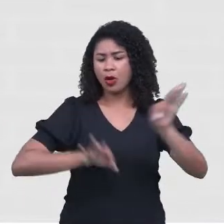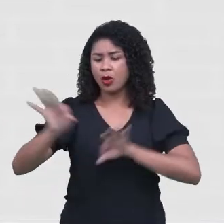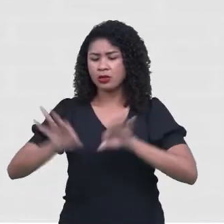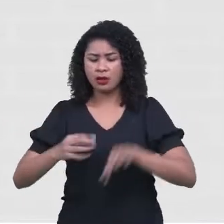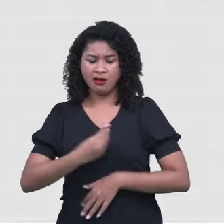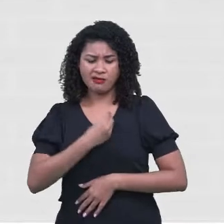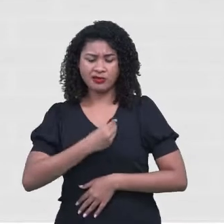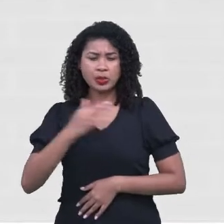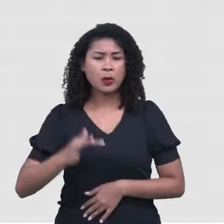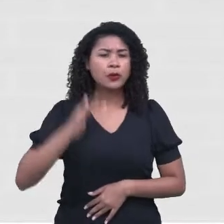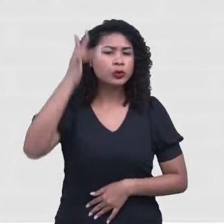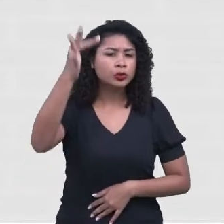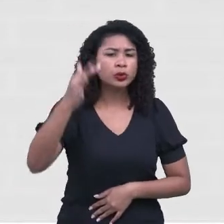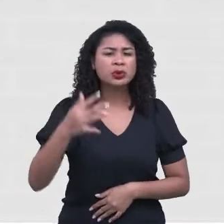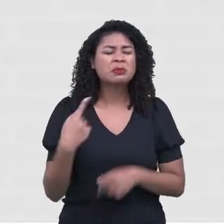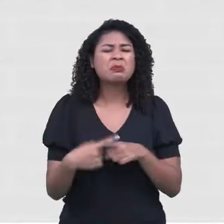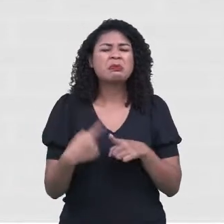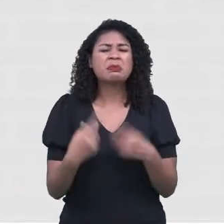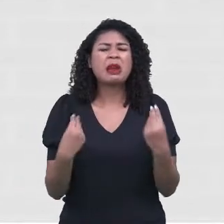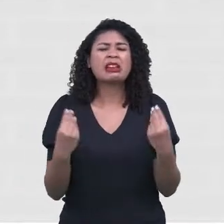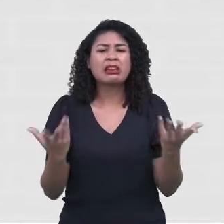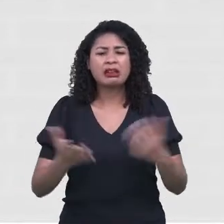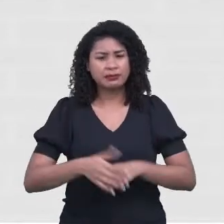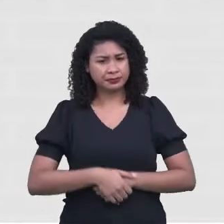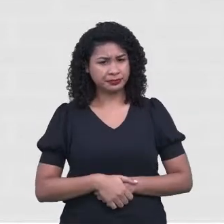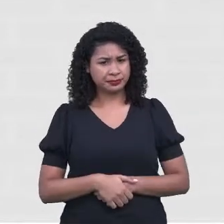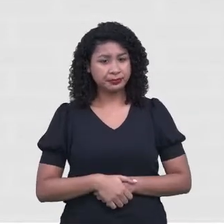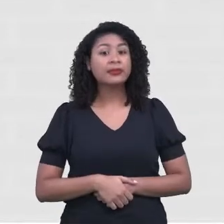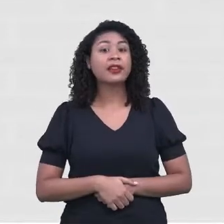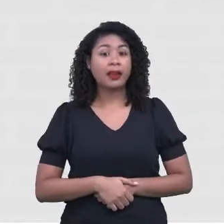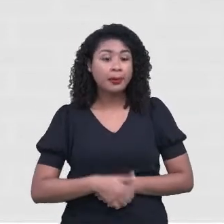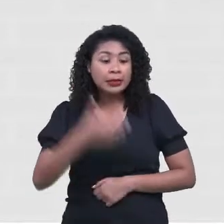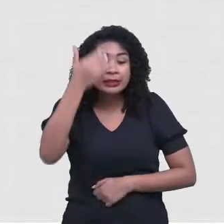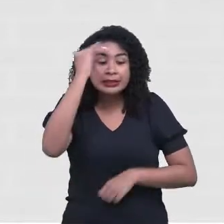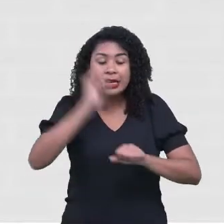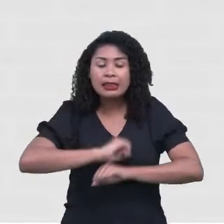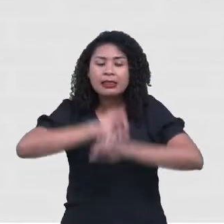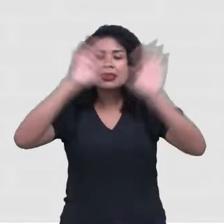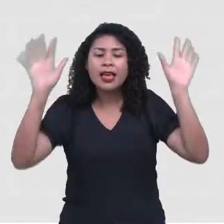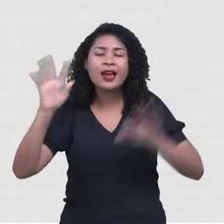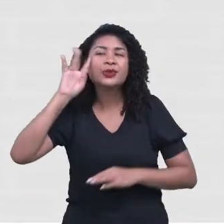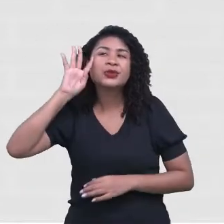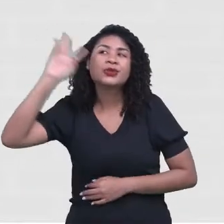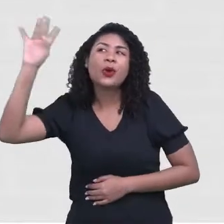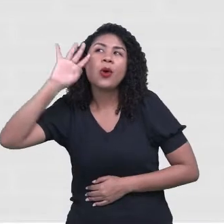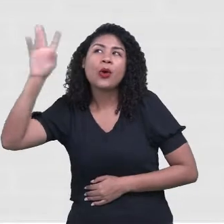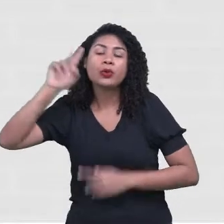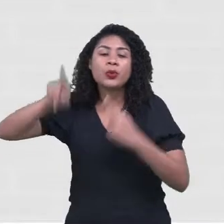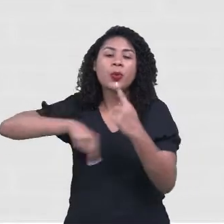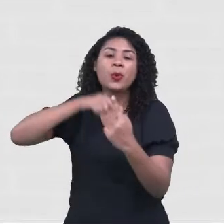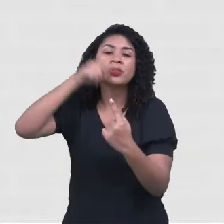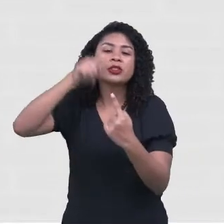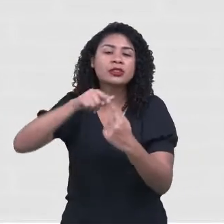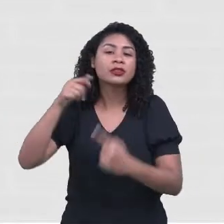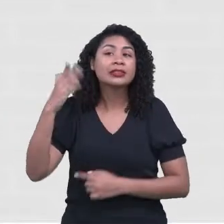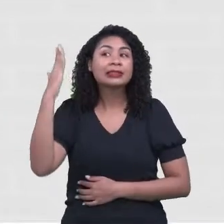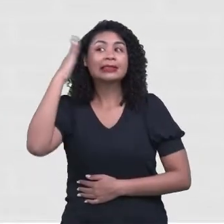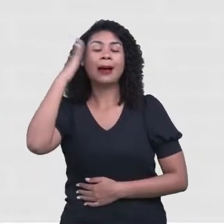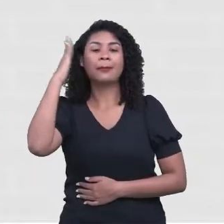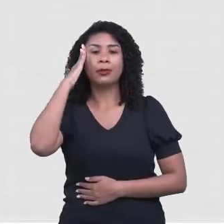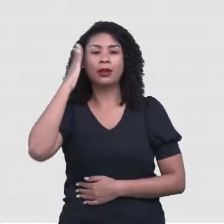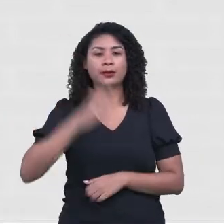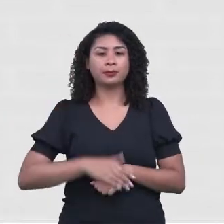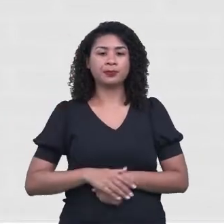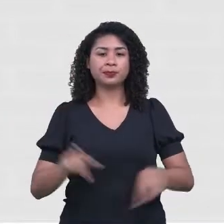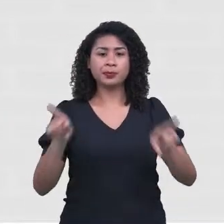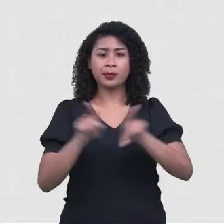fazer um projeto de vida? Para ter clareza de quais são os seus sonhos e objetivos. O que você precisa realizar